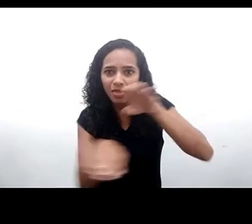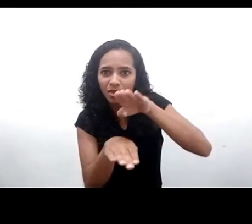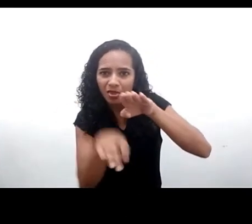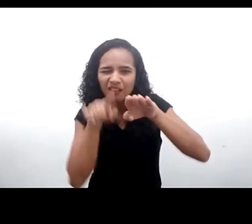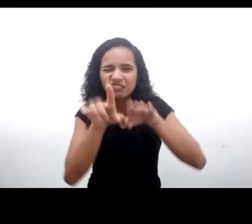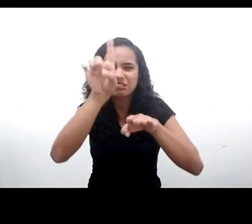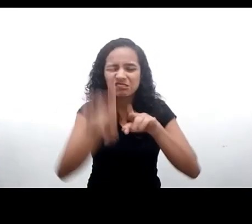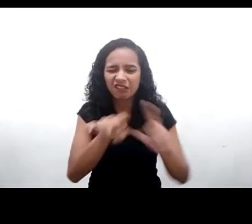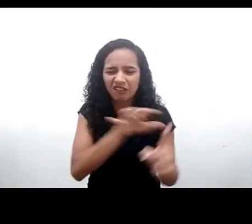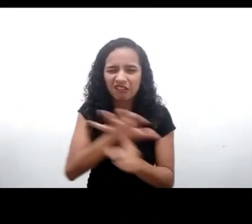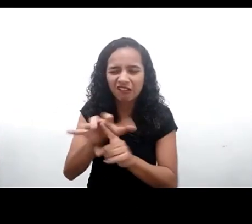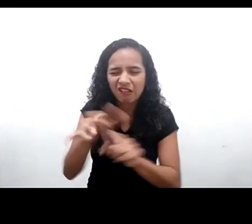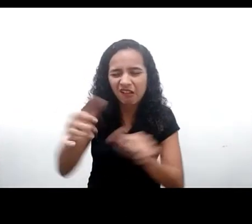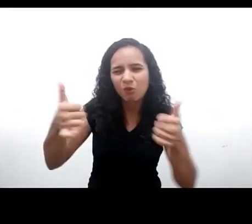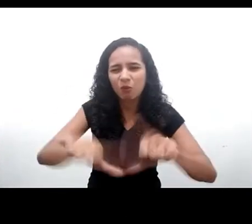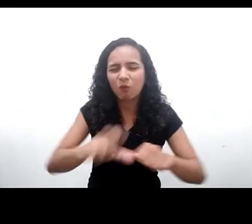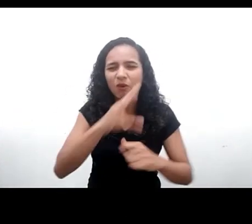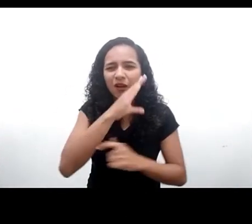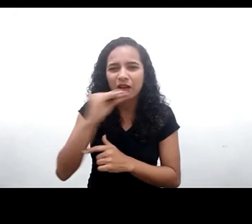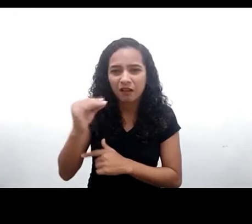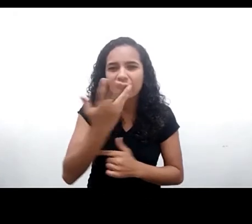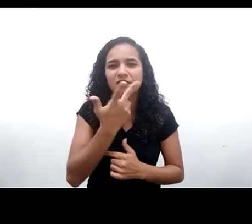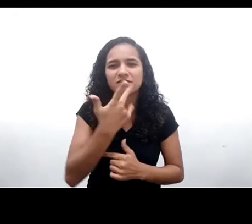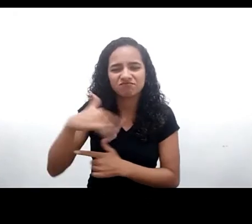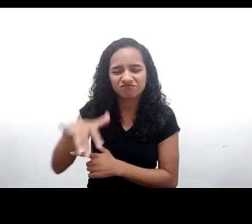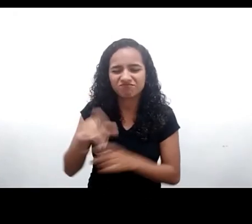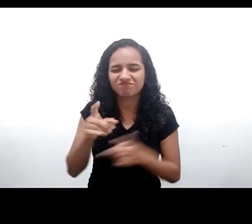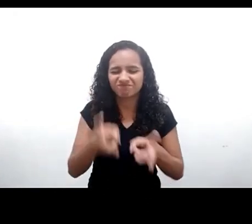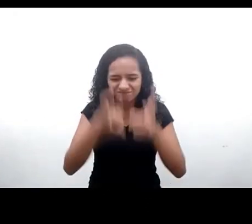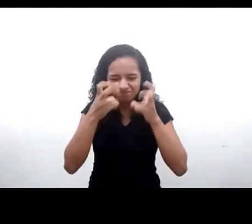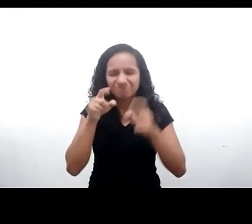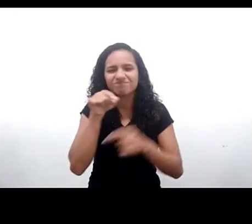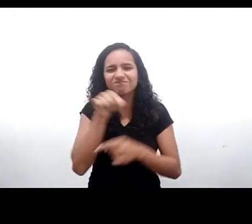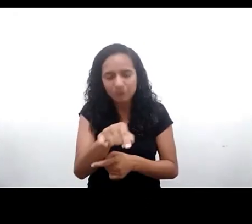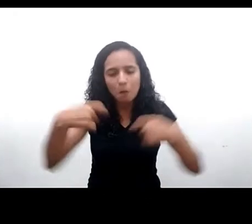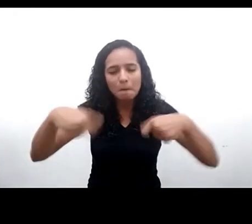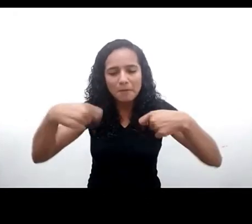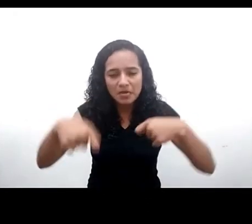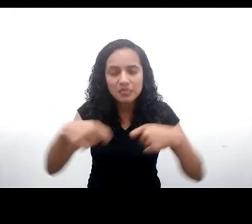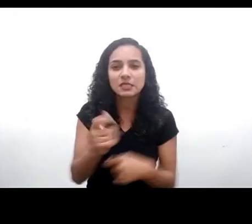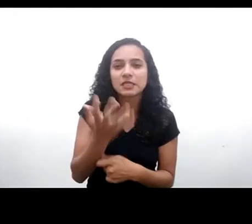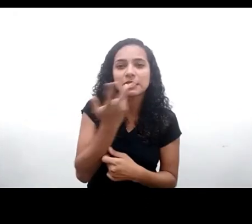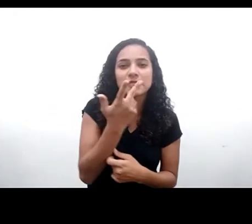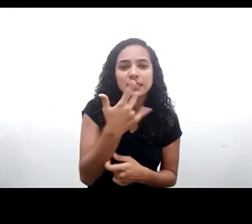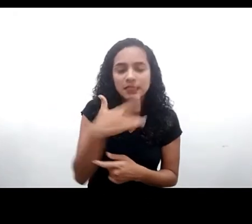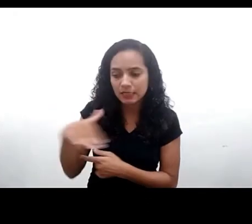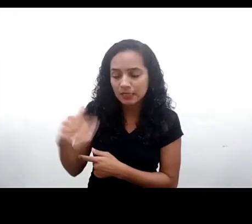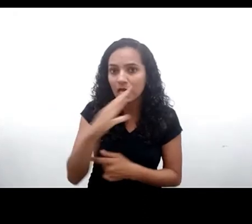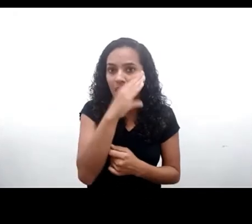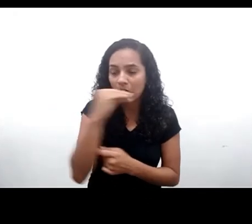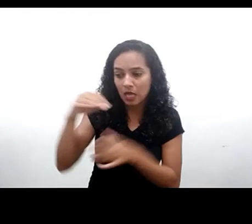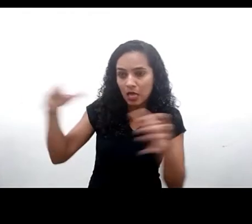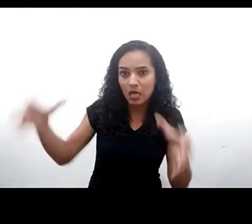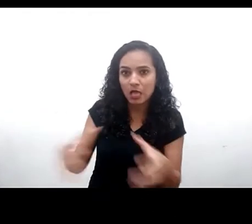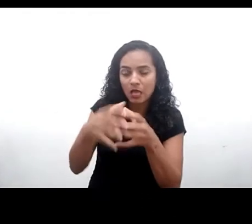milhares de crianças e adolescentes, é absolutamente imprescindível que as múltiplas infâncias e as múltiplas adolescências sejam